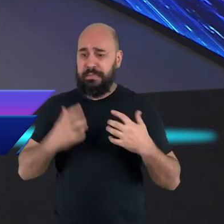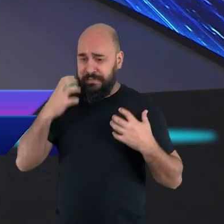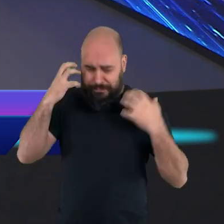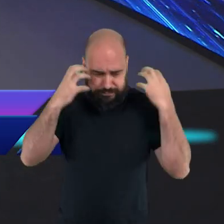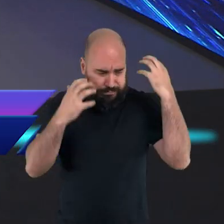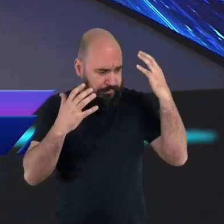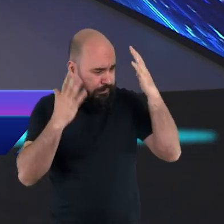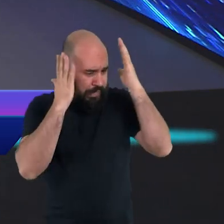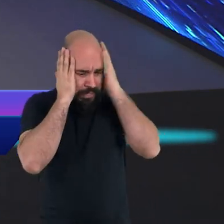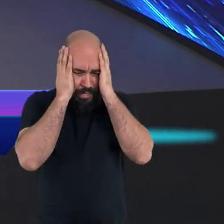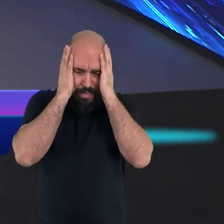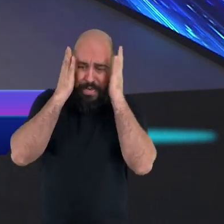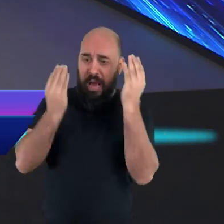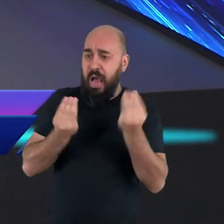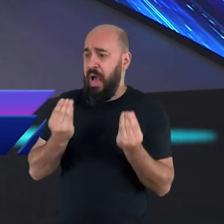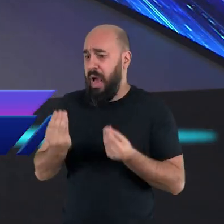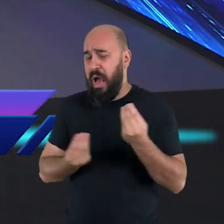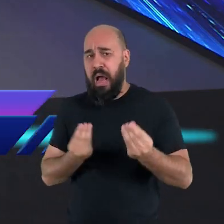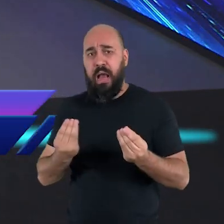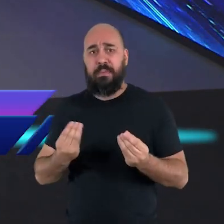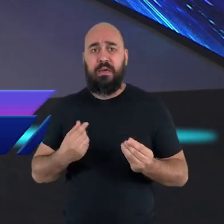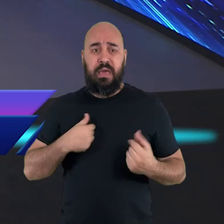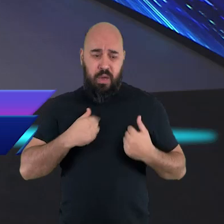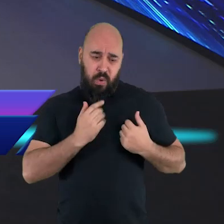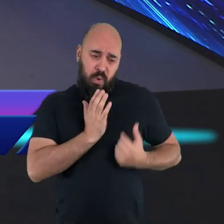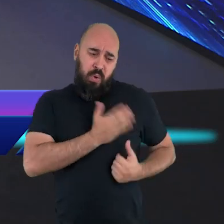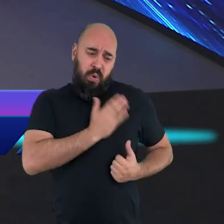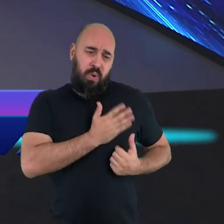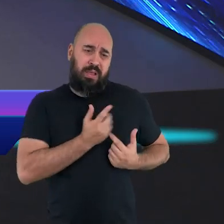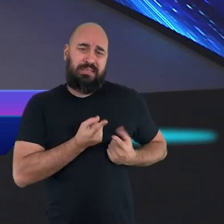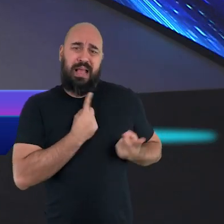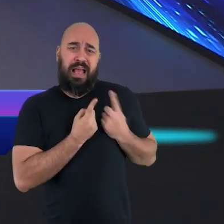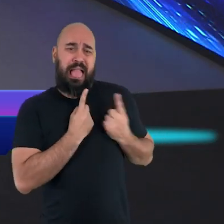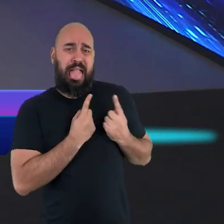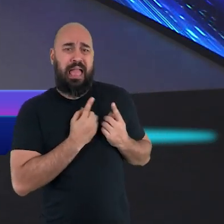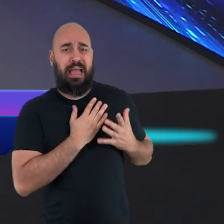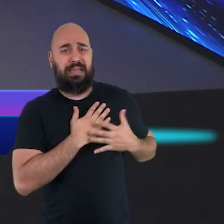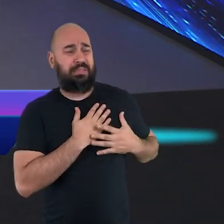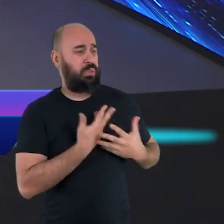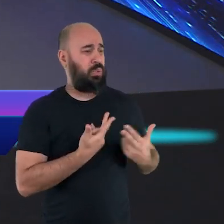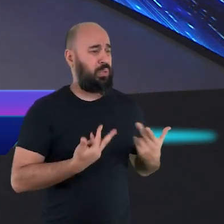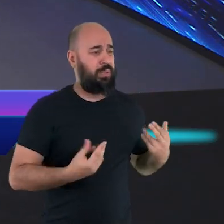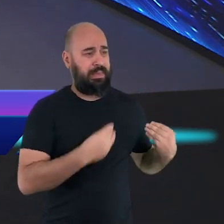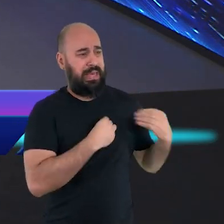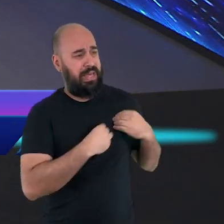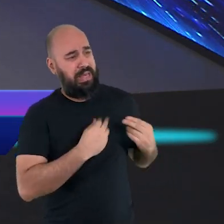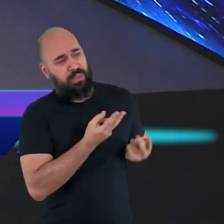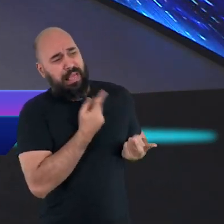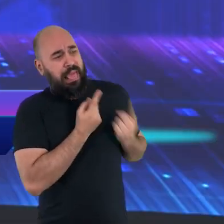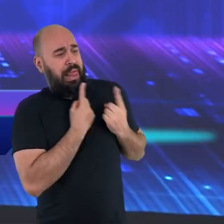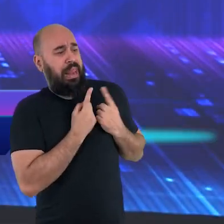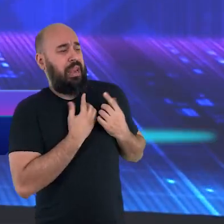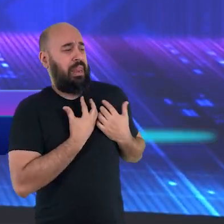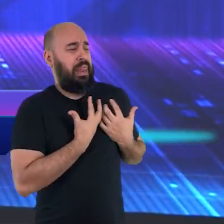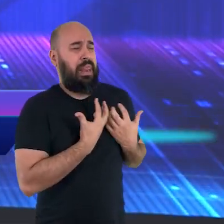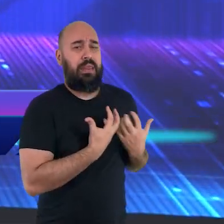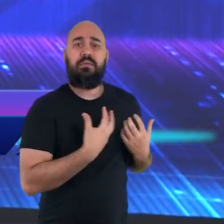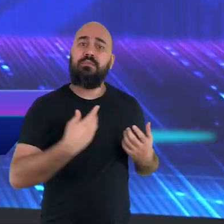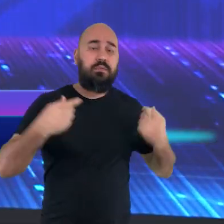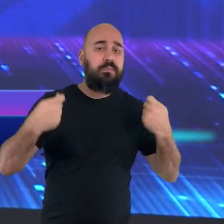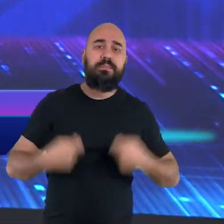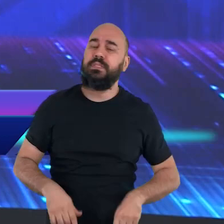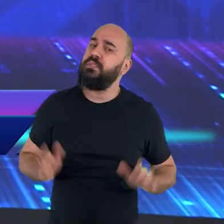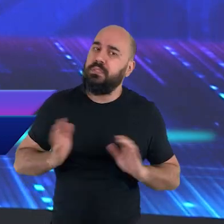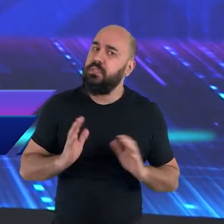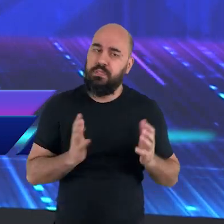e nem das suas paixões. Você não precisa ser refém daquilo que te empurra a fazer o que é errado.